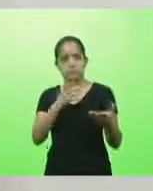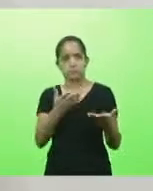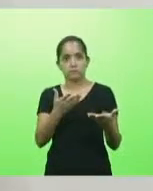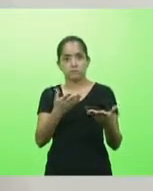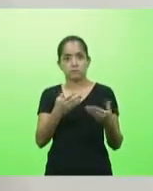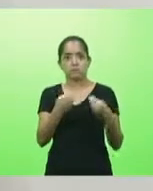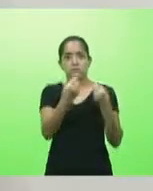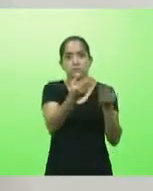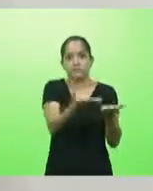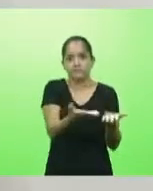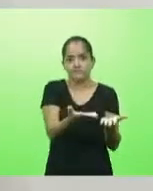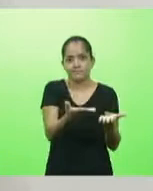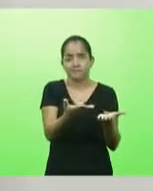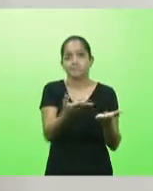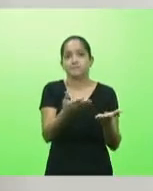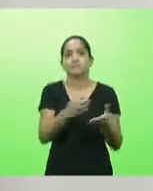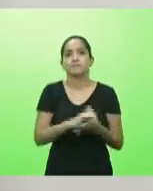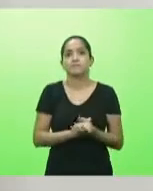Moral da história.